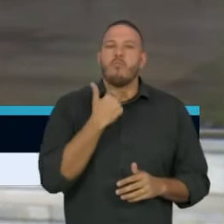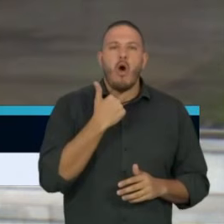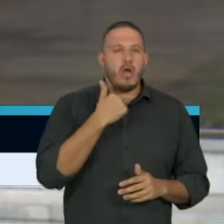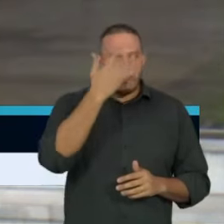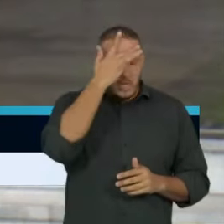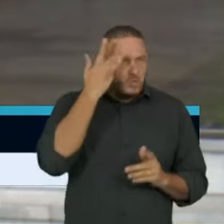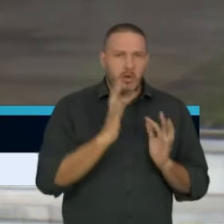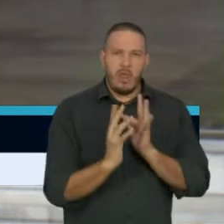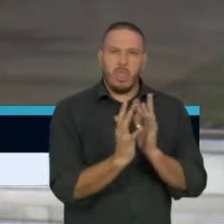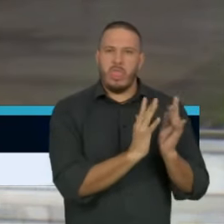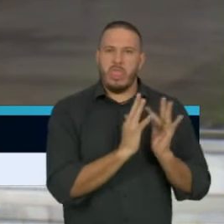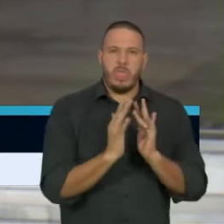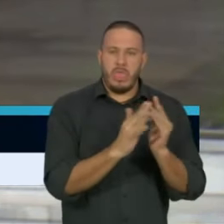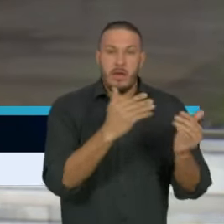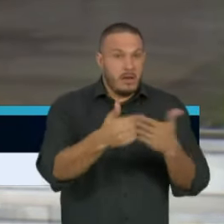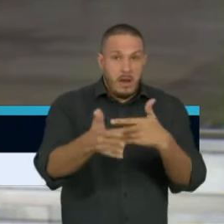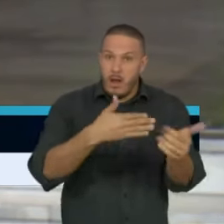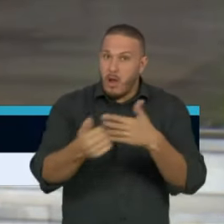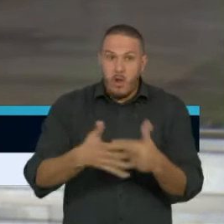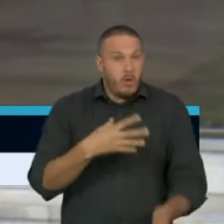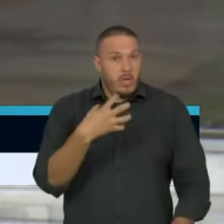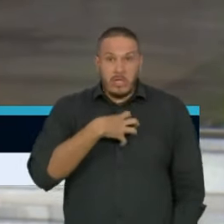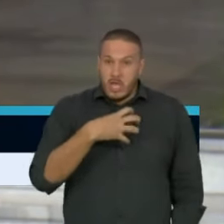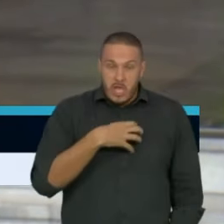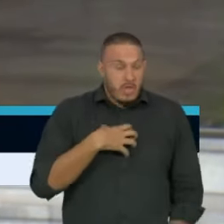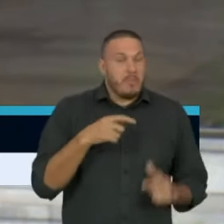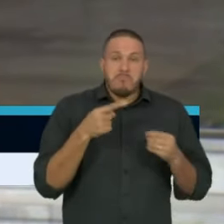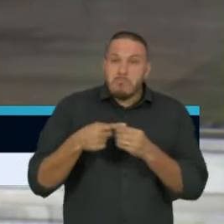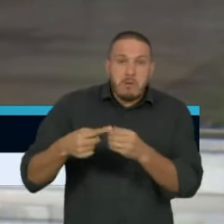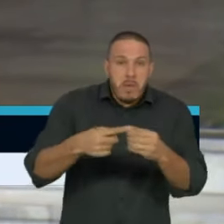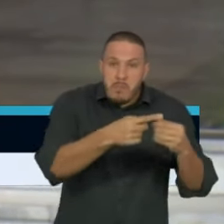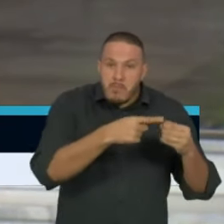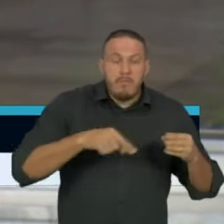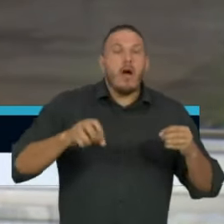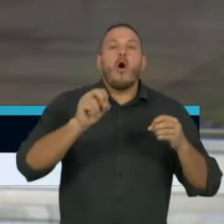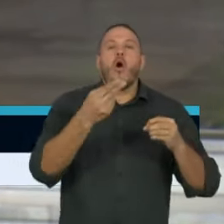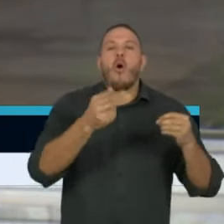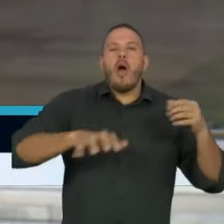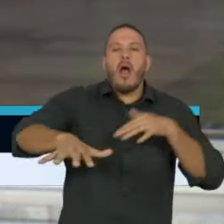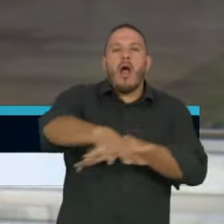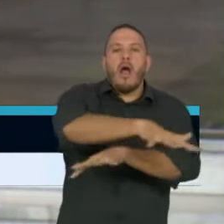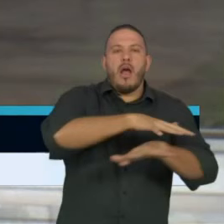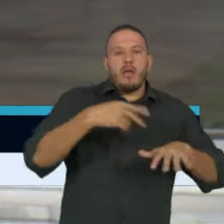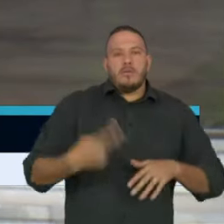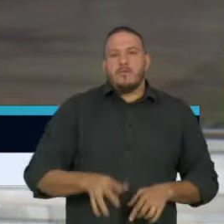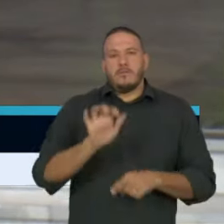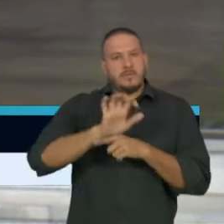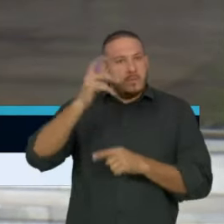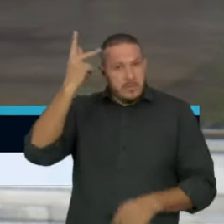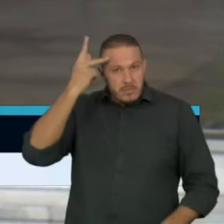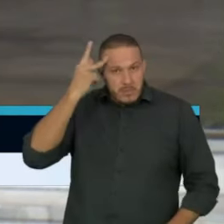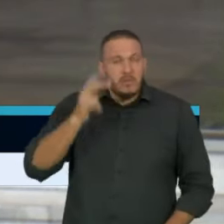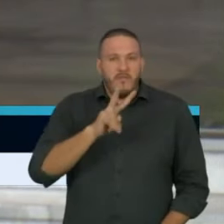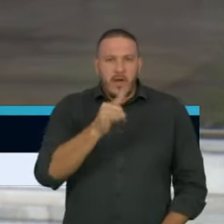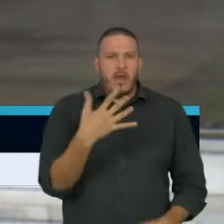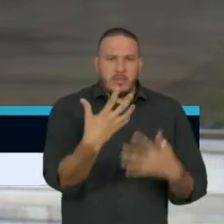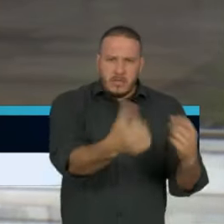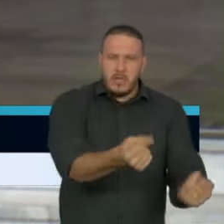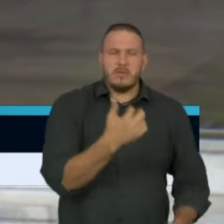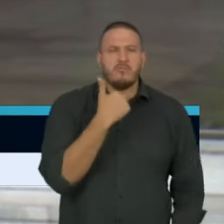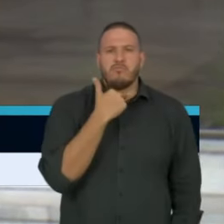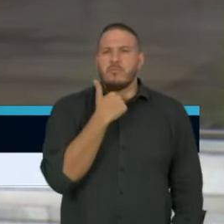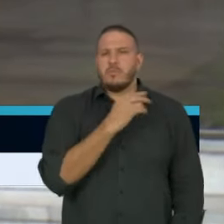de nenhuma espécie em nenhuma cidade ou área do Estado de São Paulo será admitida.